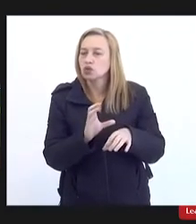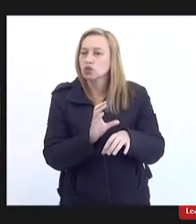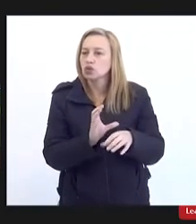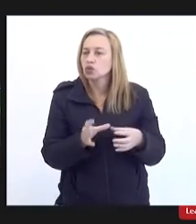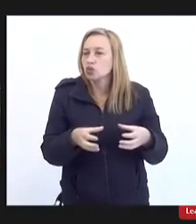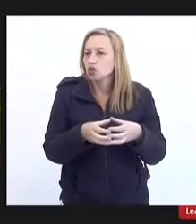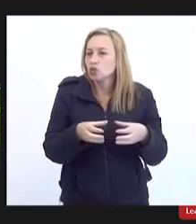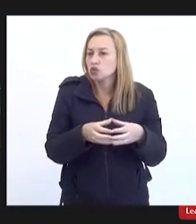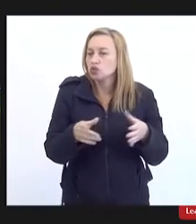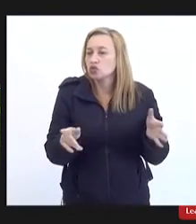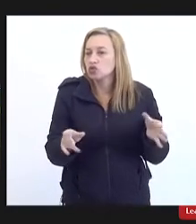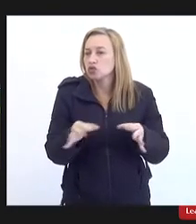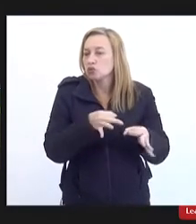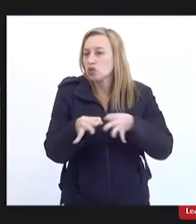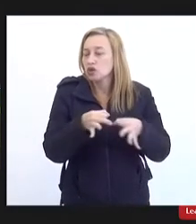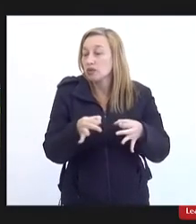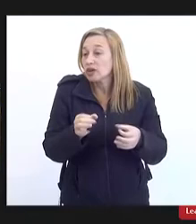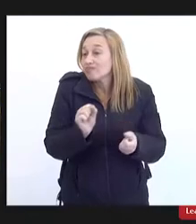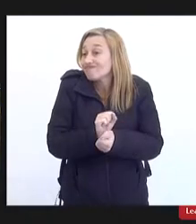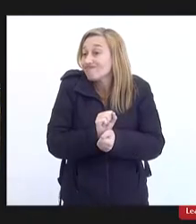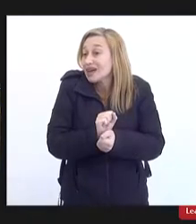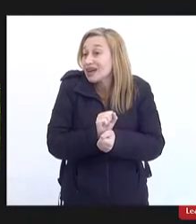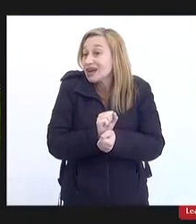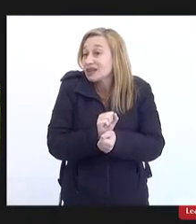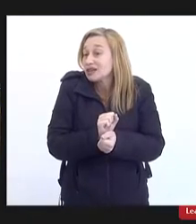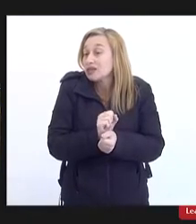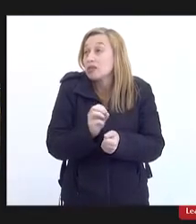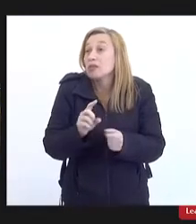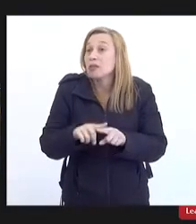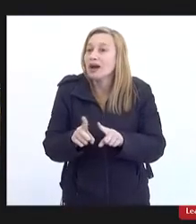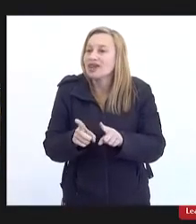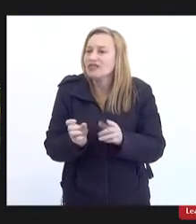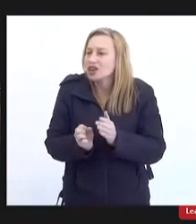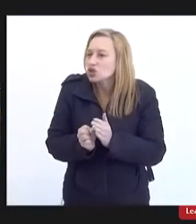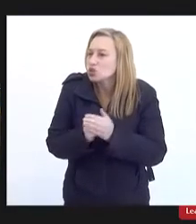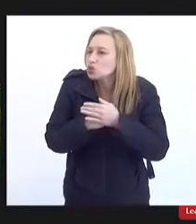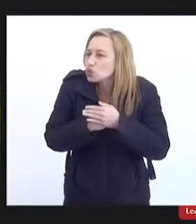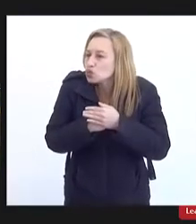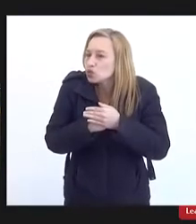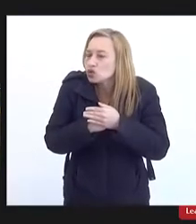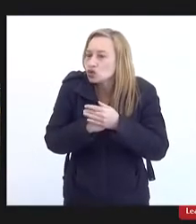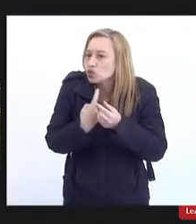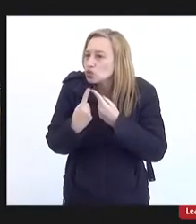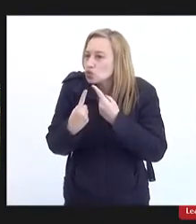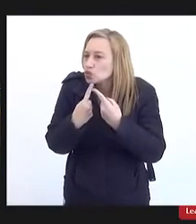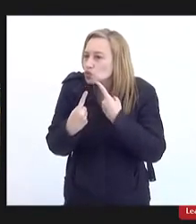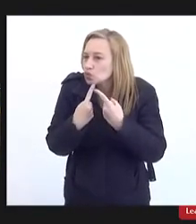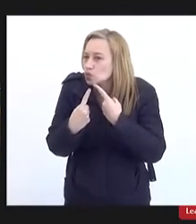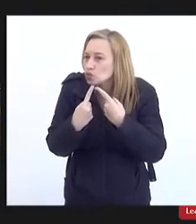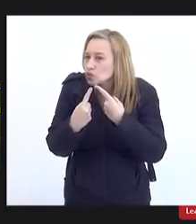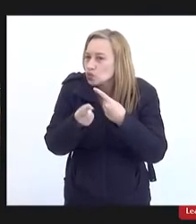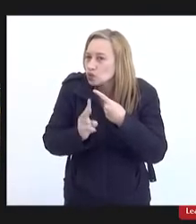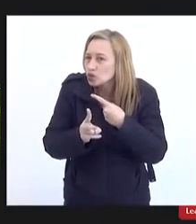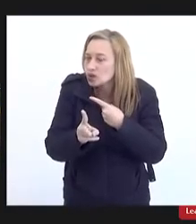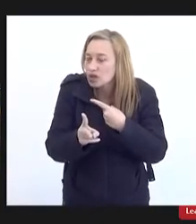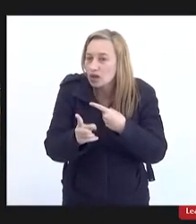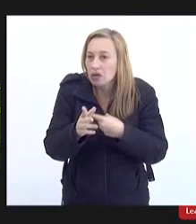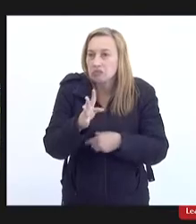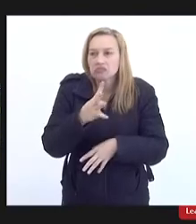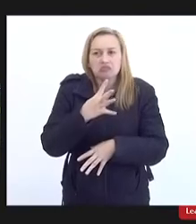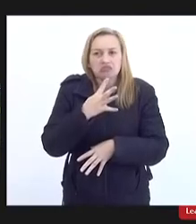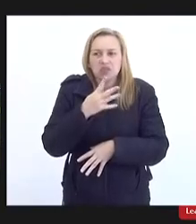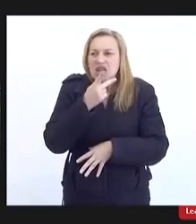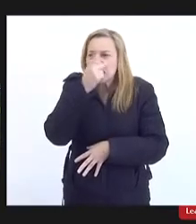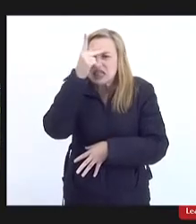mas está suspenso isso mas há quem diga que nos bastidores eles continuam dando sequência a isso ou seja mas ninguém tem conhecimento